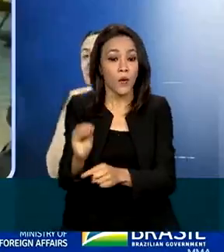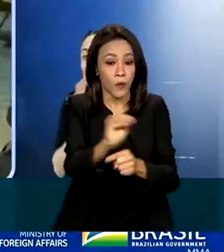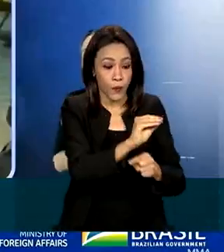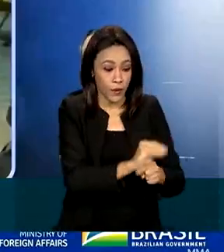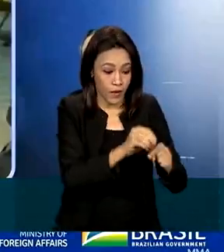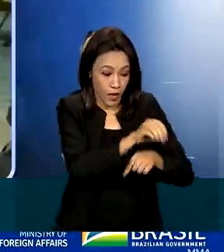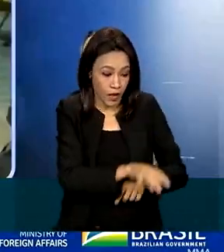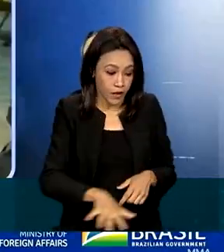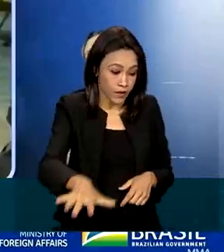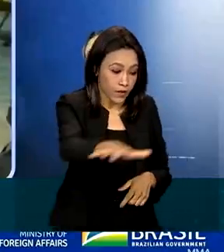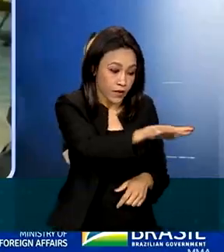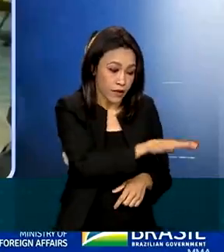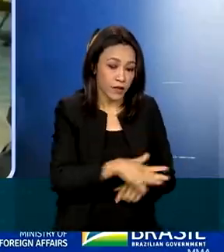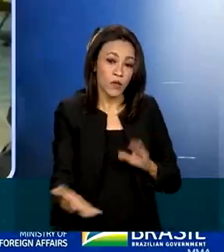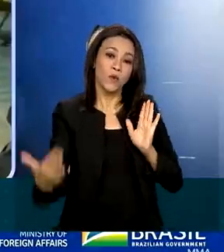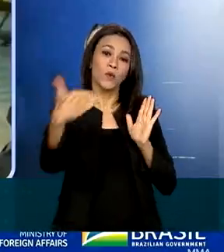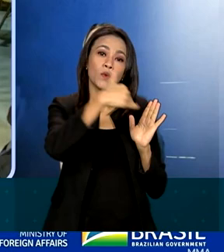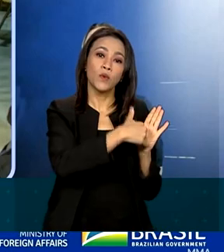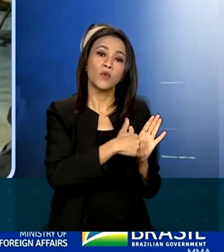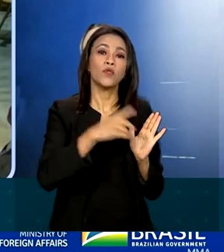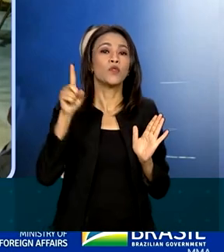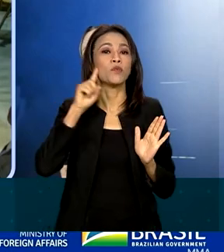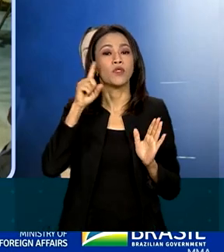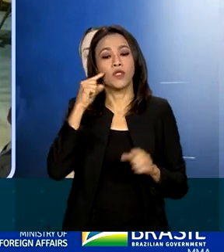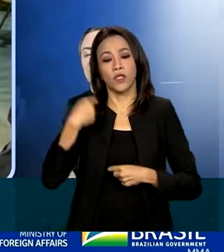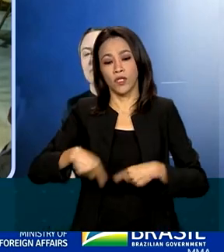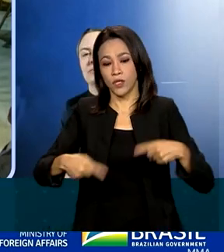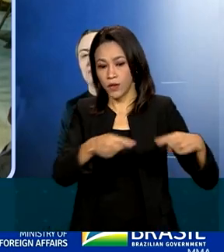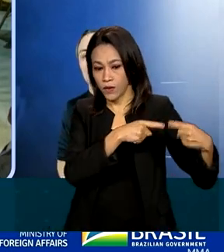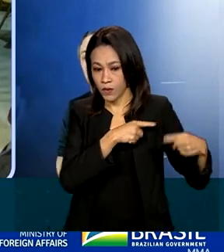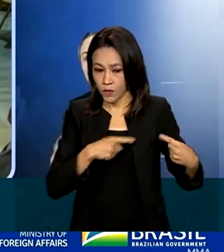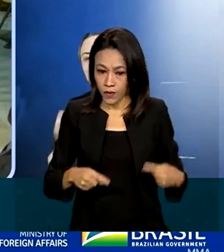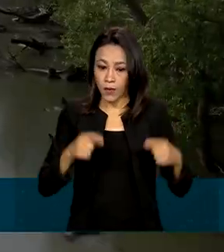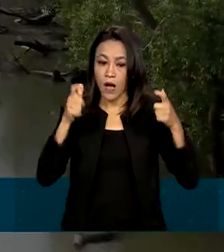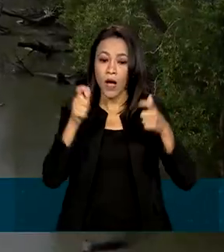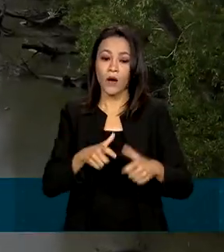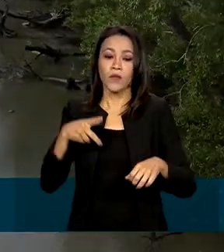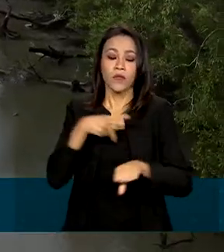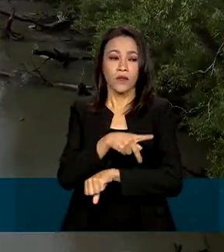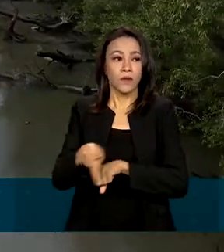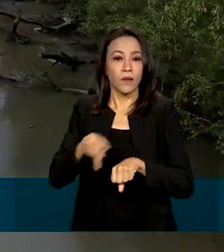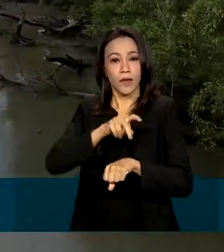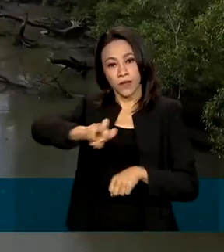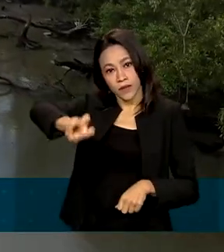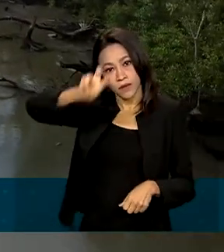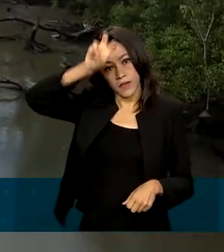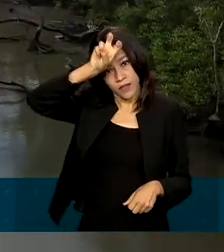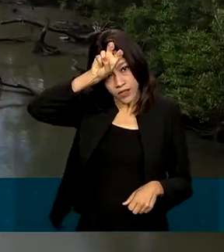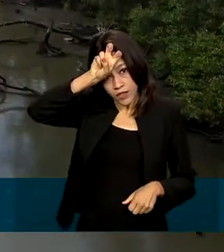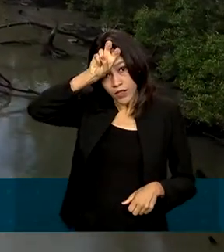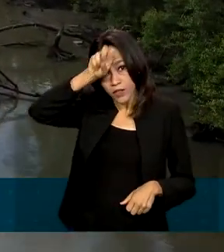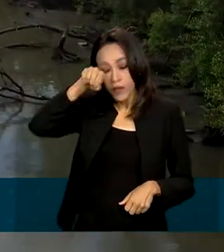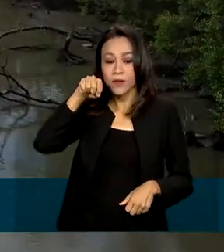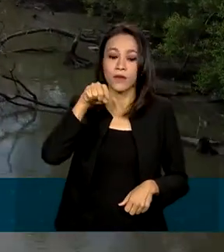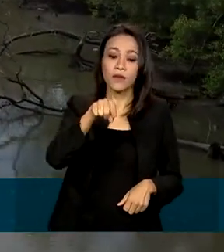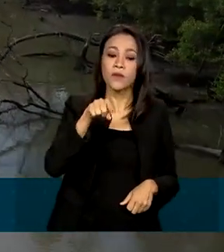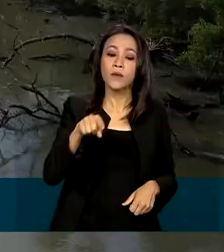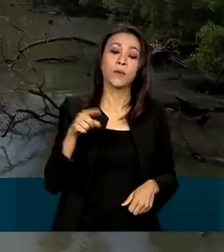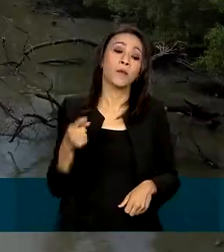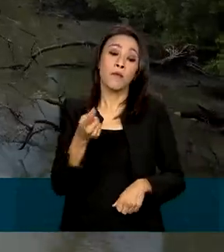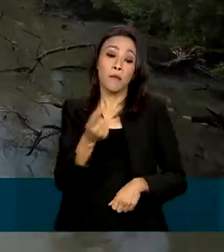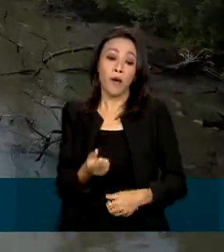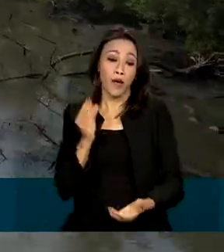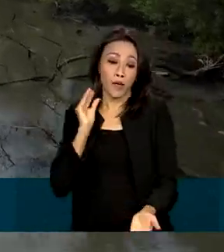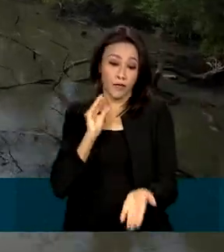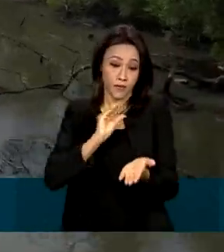O edital foi lançado no último dia de discussões da Cúpula do Clima no Egito. A escolha do mangue para o primeiro financiamento coletivo